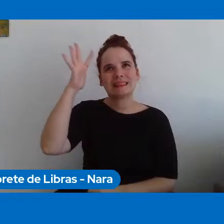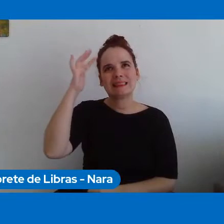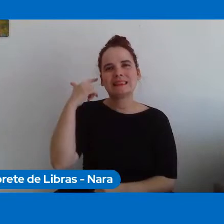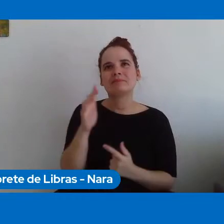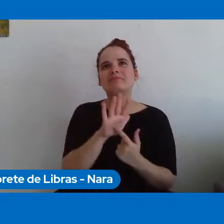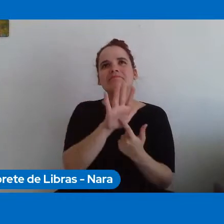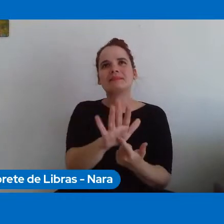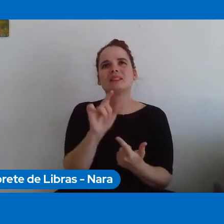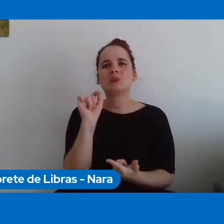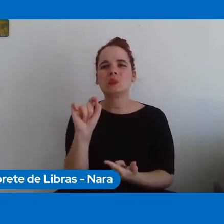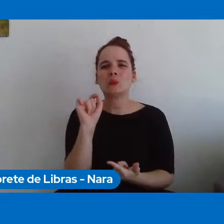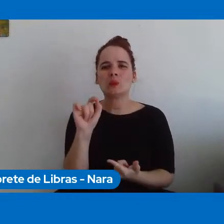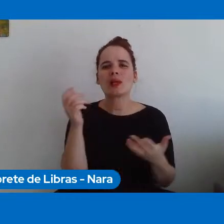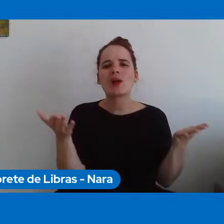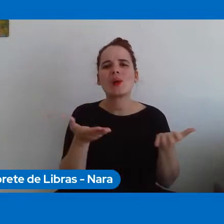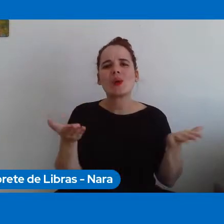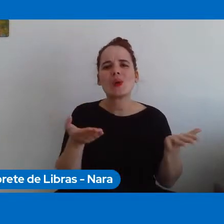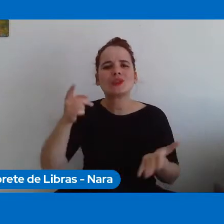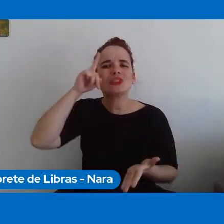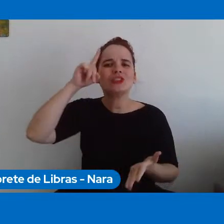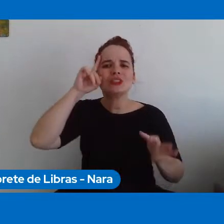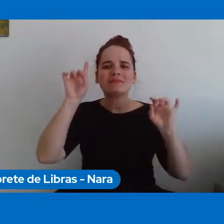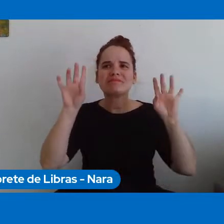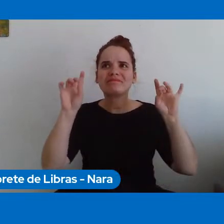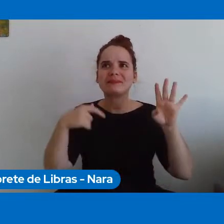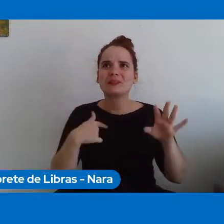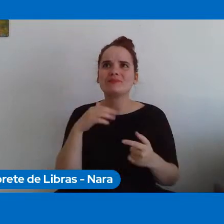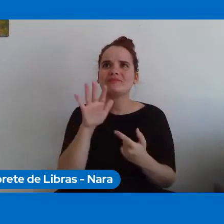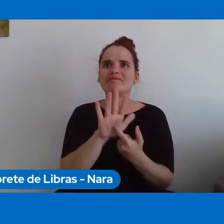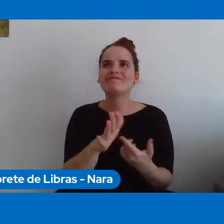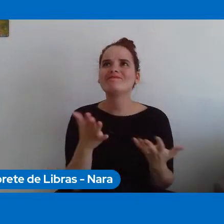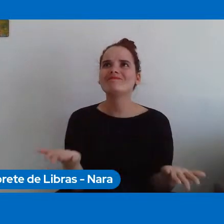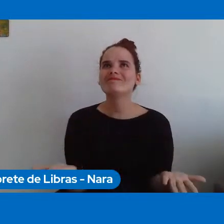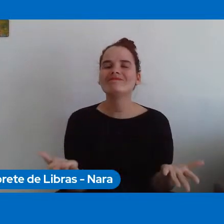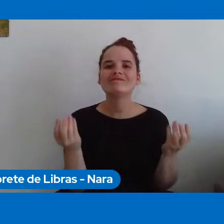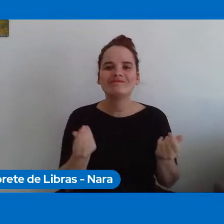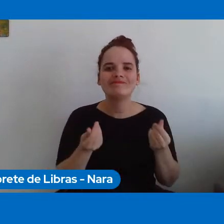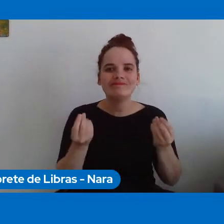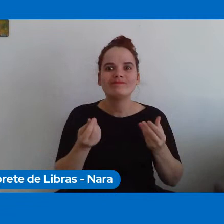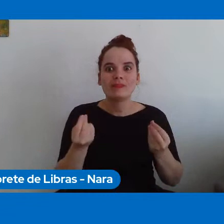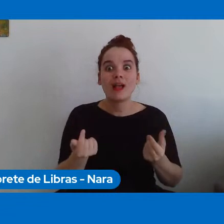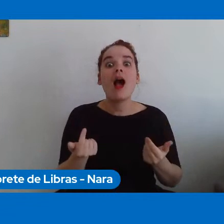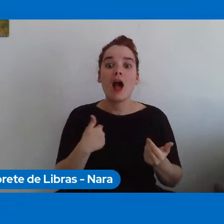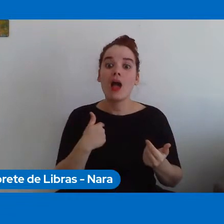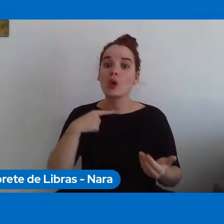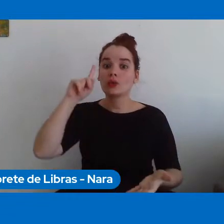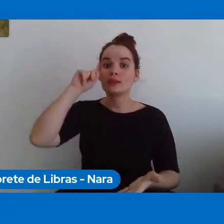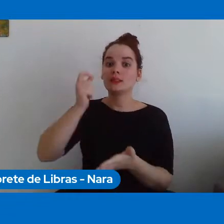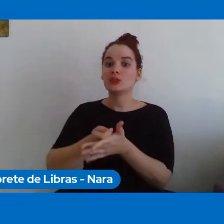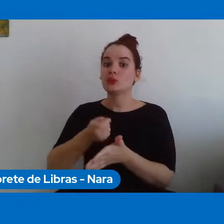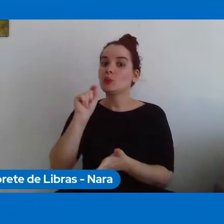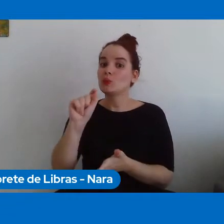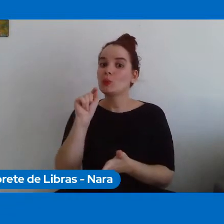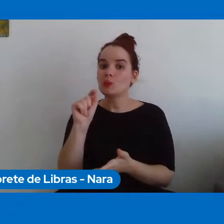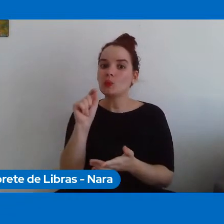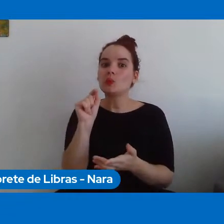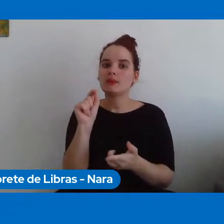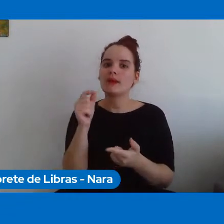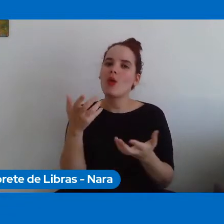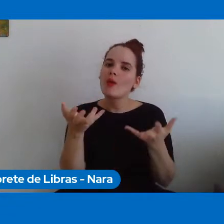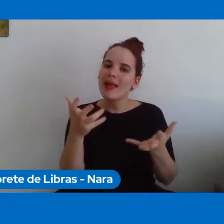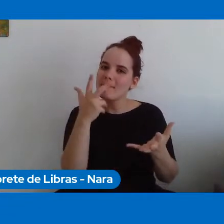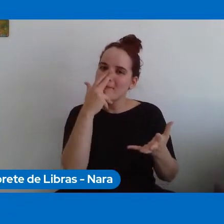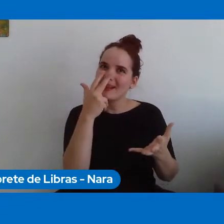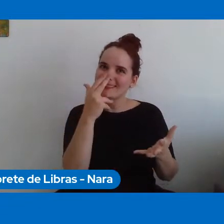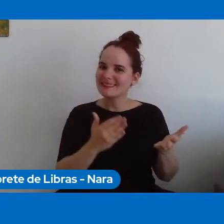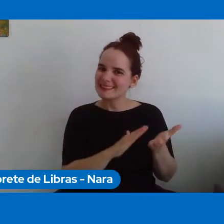mostrar ou para conversar com vocês aqui no Ix, eu vi que o que eu mais queria trazer era alguns incômodos